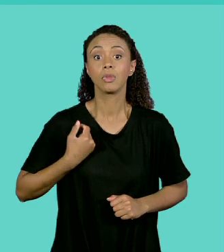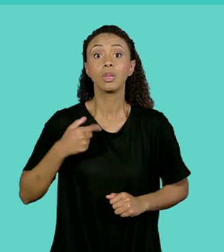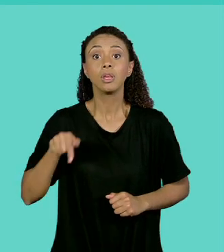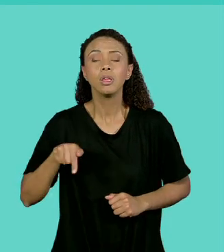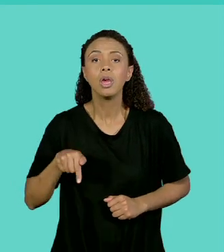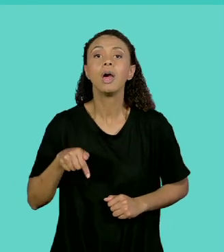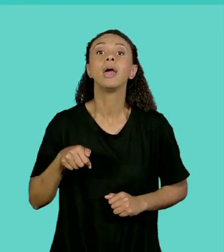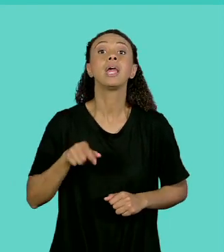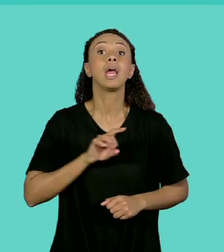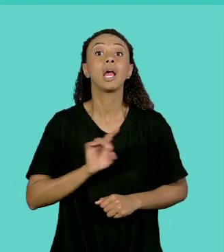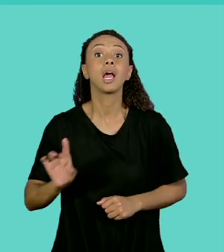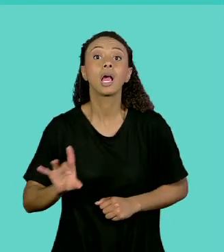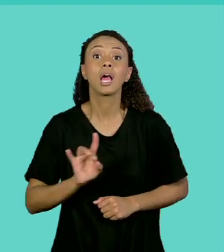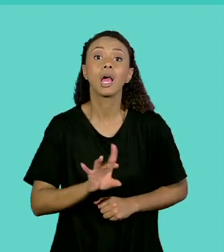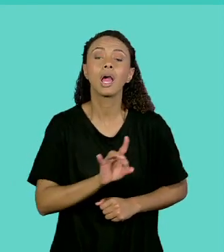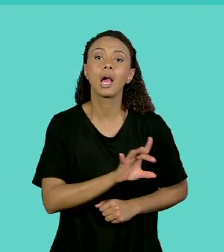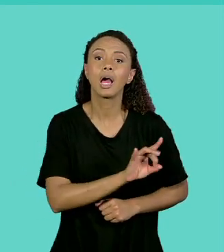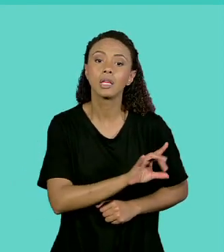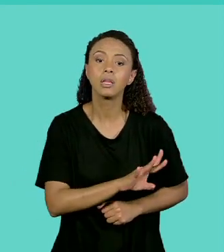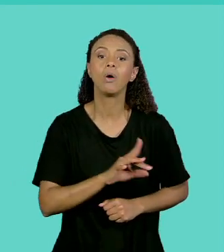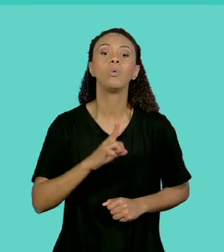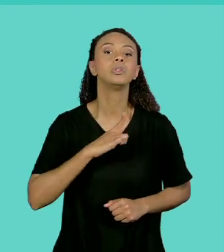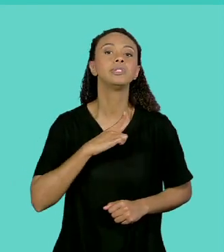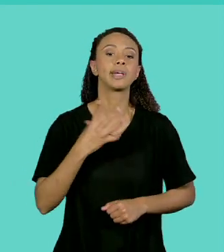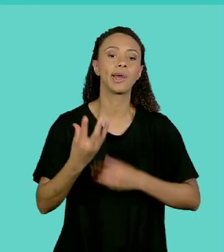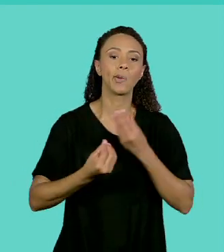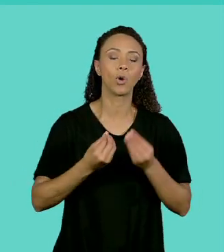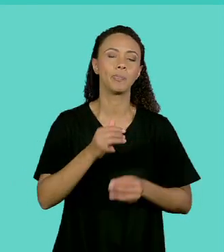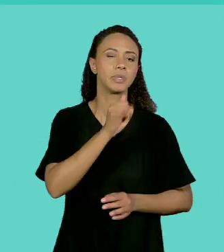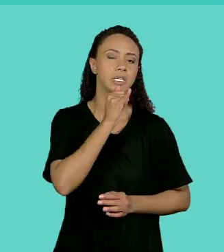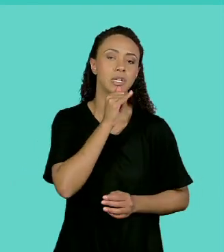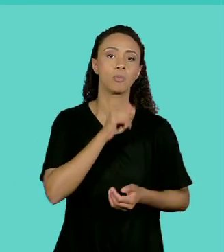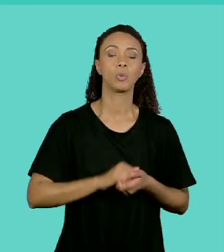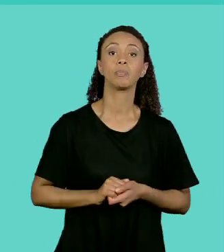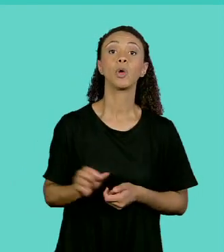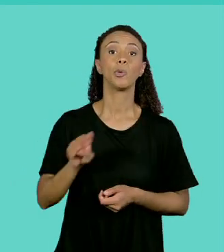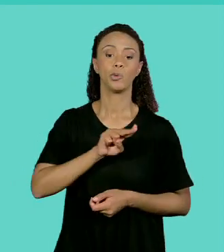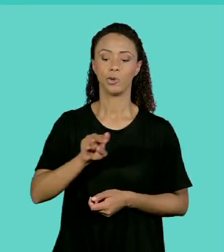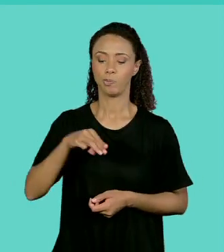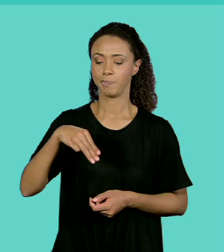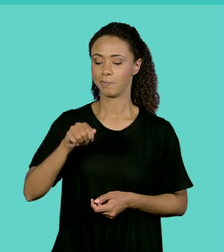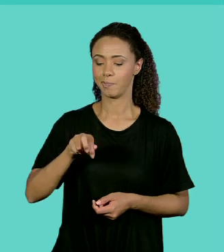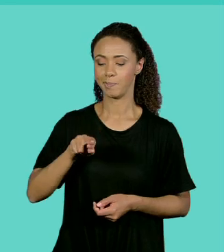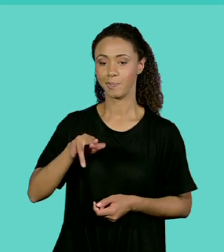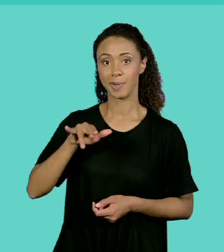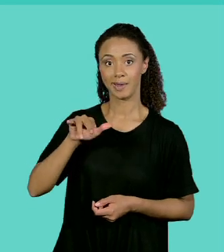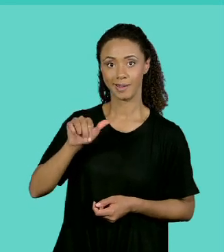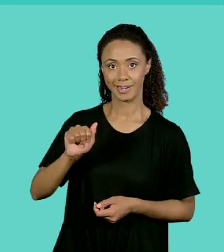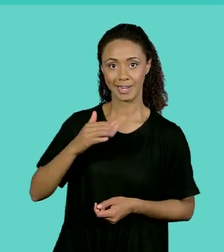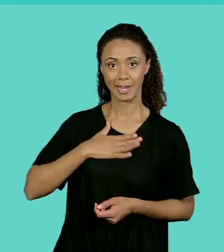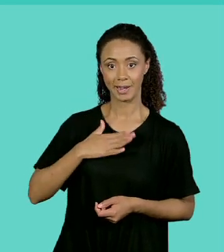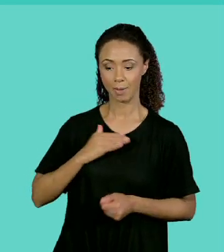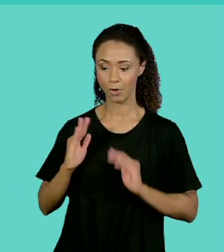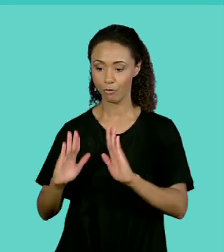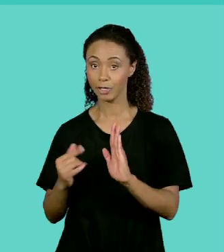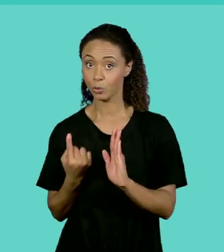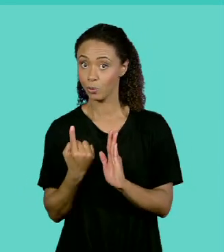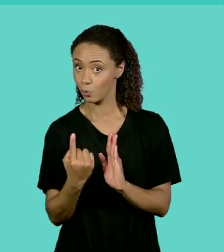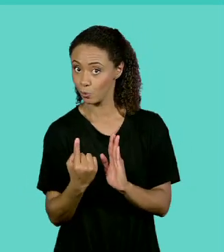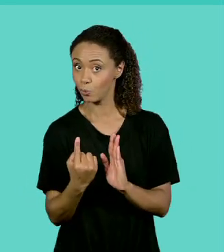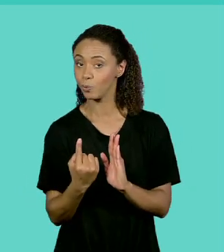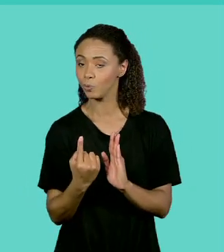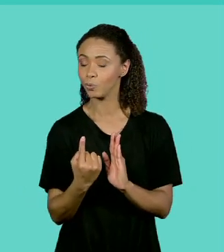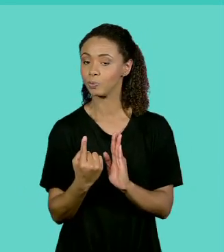referência em cada um deles. Então ficaria assim. Para eu adicionar o nome Maria no meu primeiro vetor, ou na